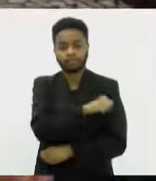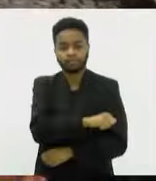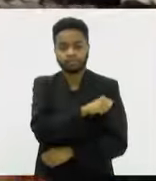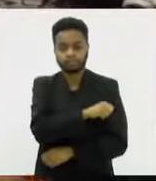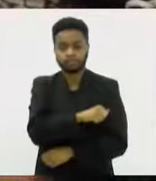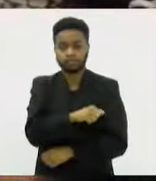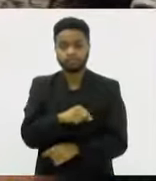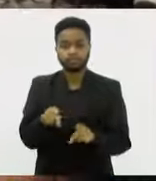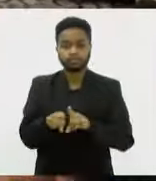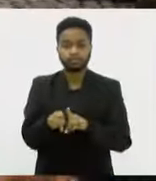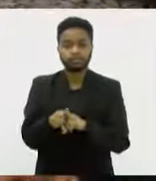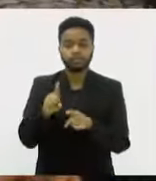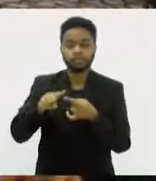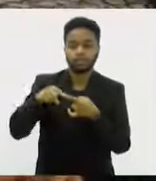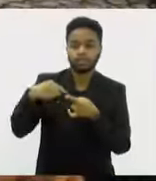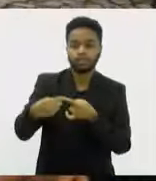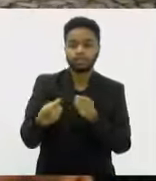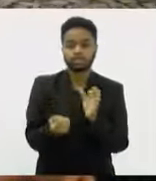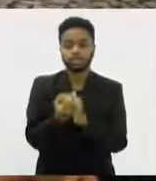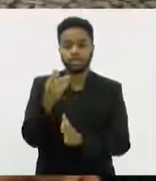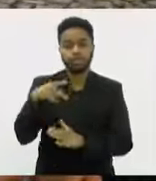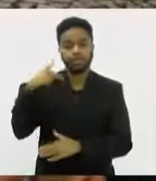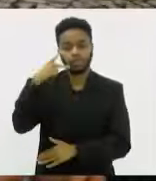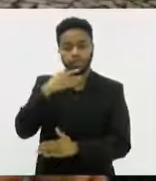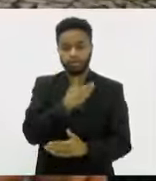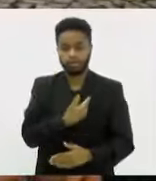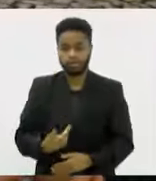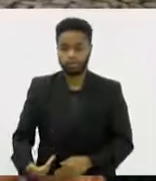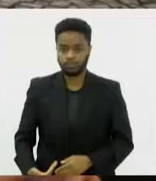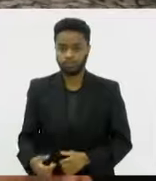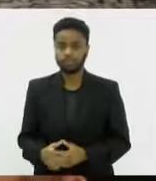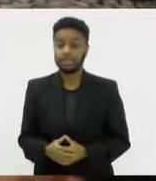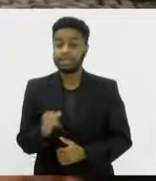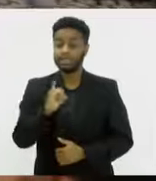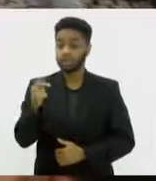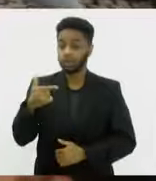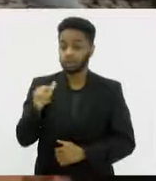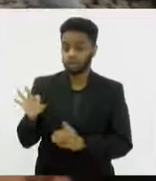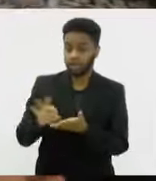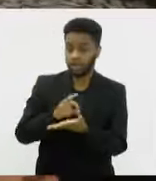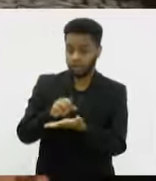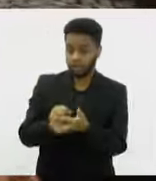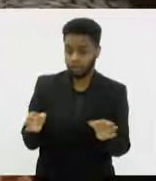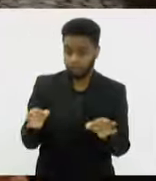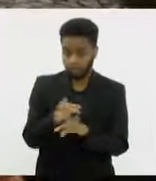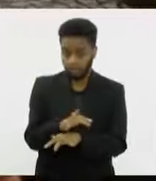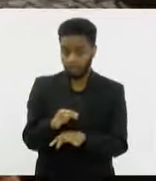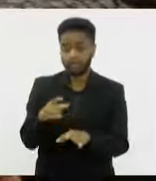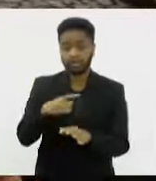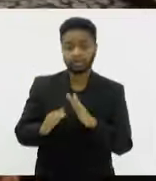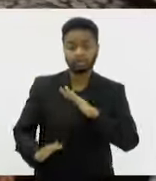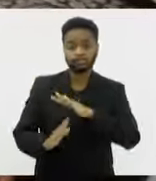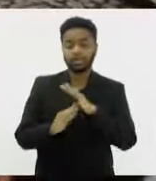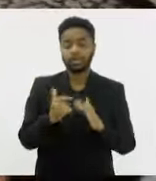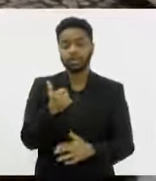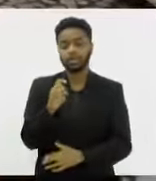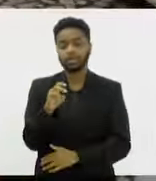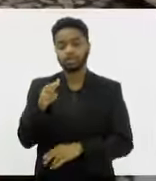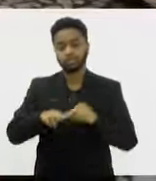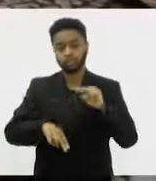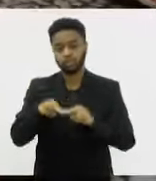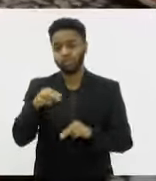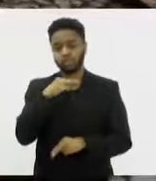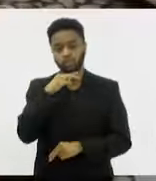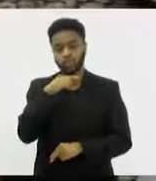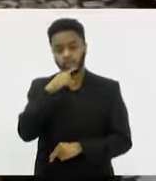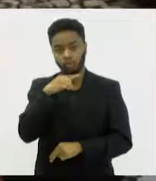Janeiro, para em seguida elaborar políticas públicas. Quem não estiver com o cadastro em dia, até o dia 15 de junho, não vai poder